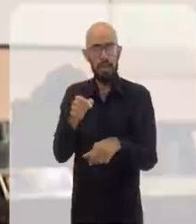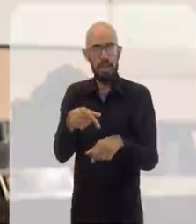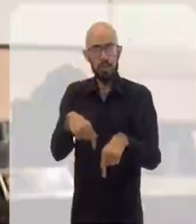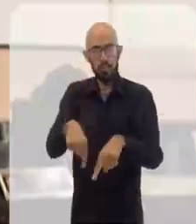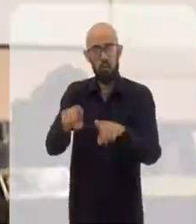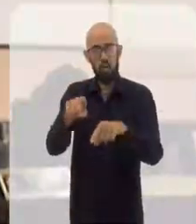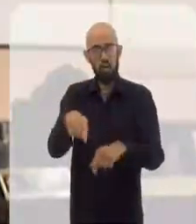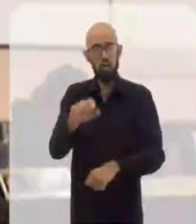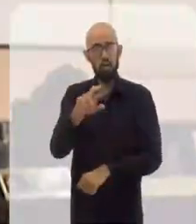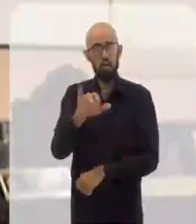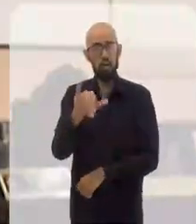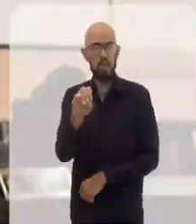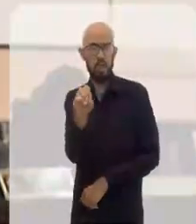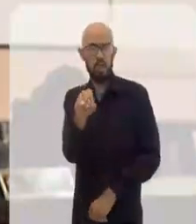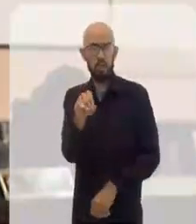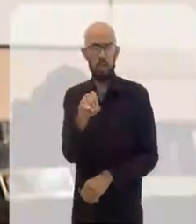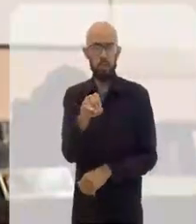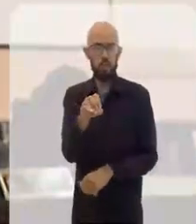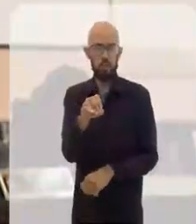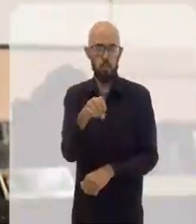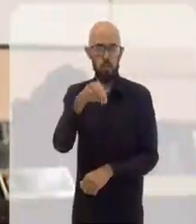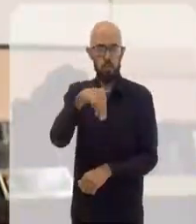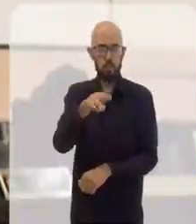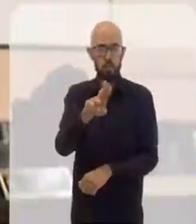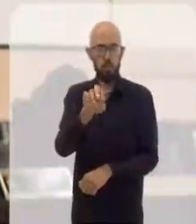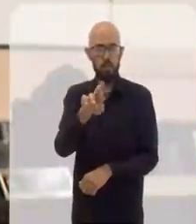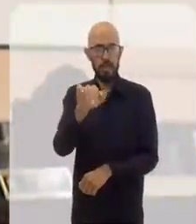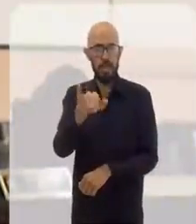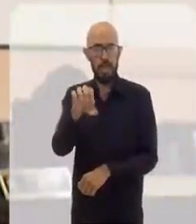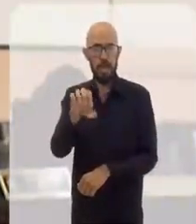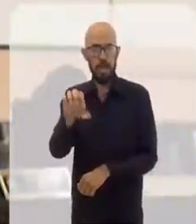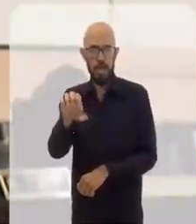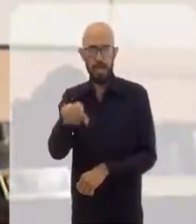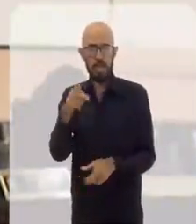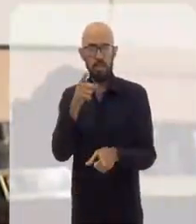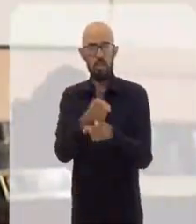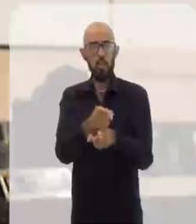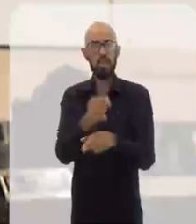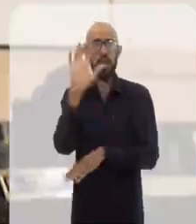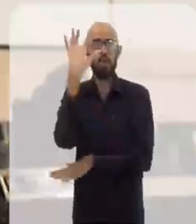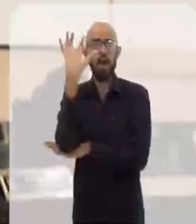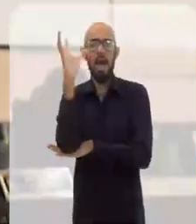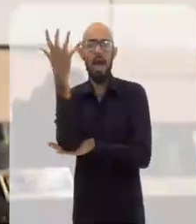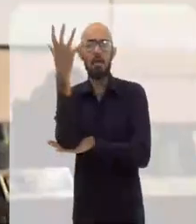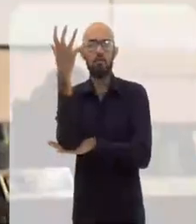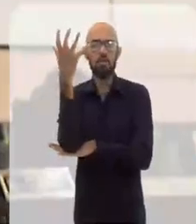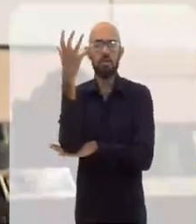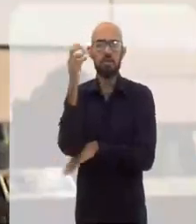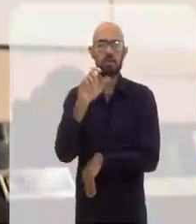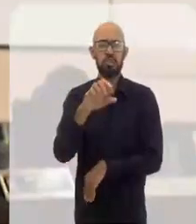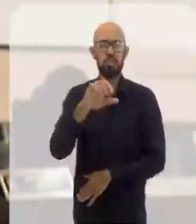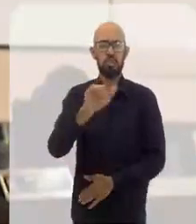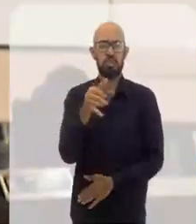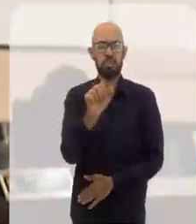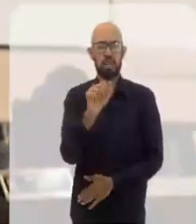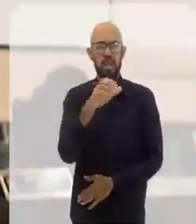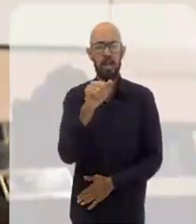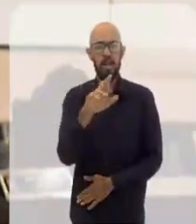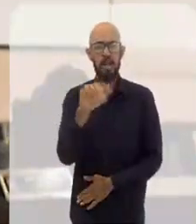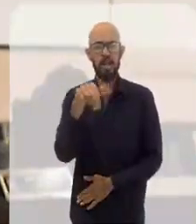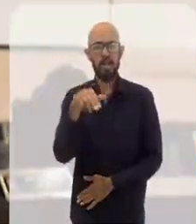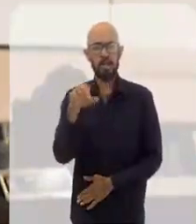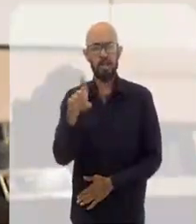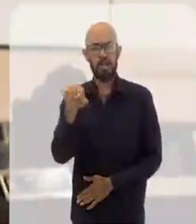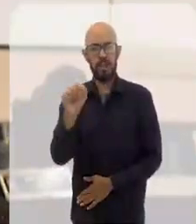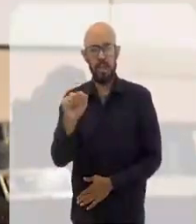encontraram um vale cheio de Jacarandá, que era a floresta que aqui tinha, com árvores bastante interessantes para o núcleo da época.